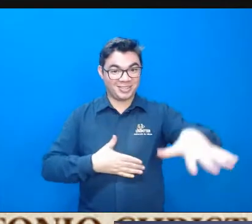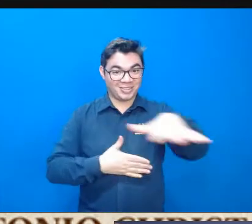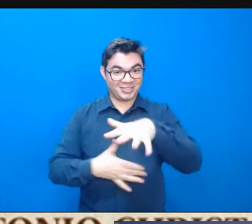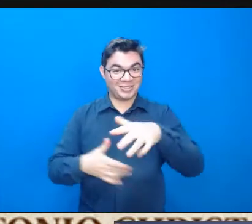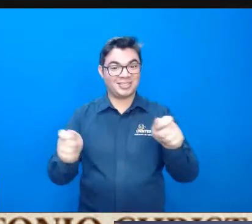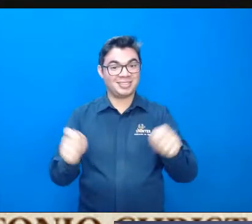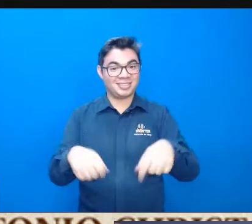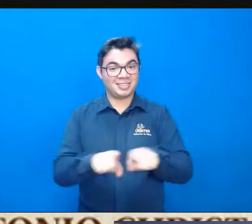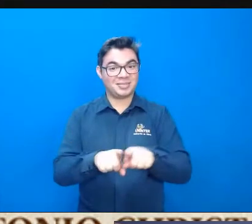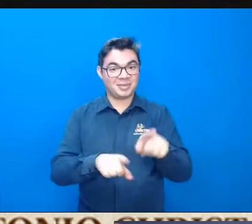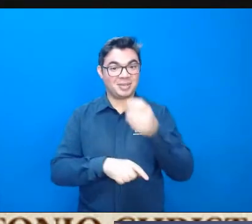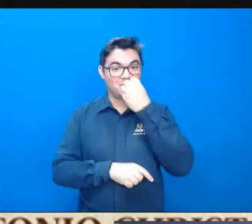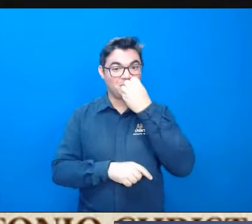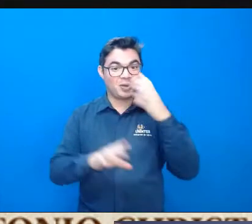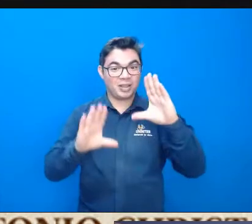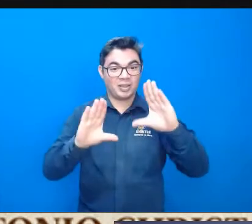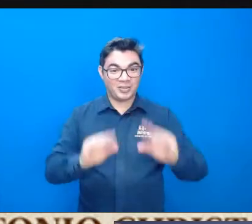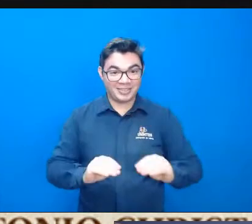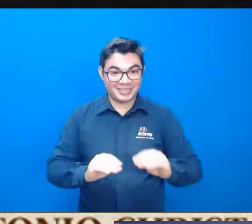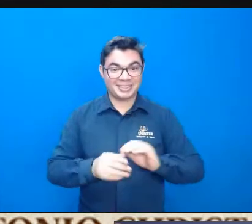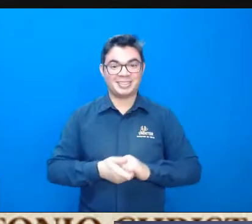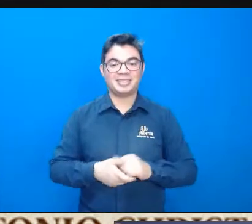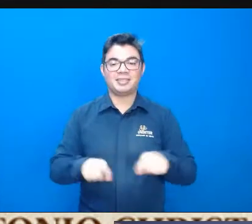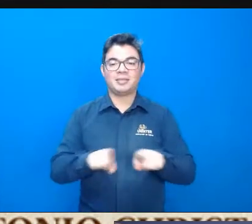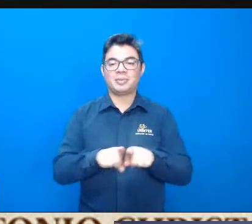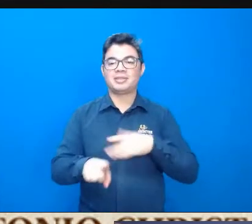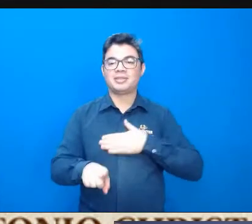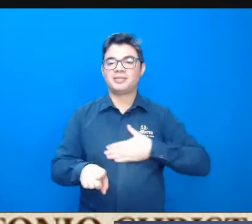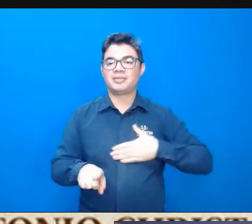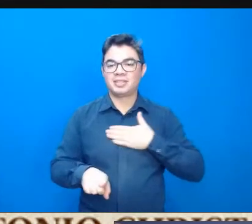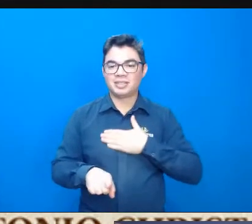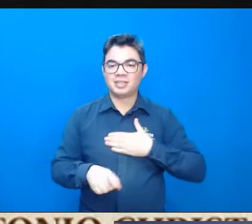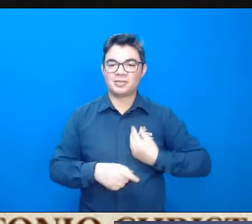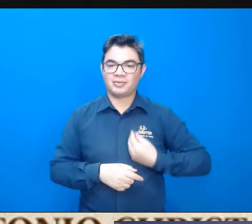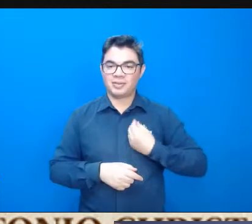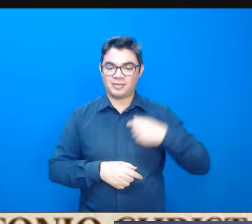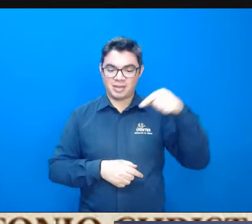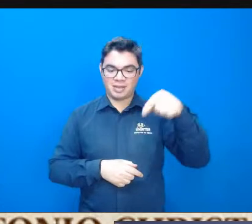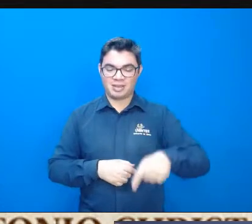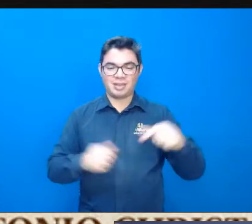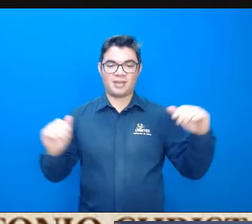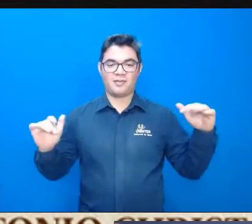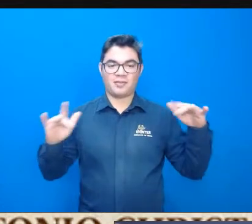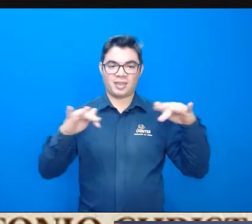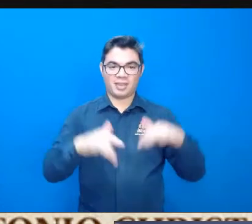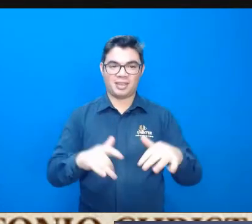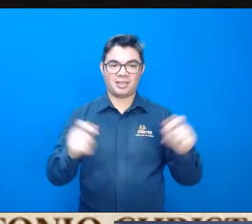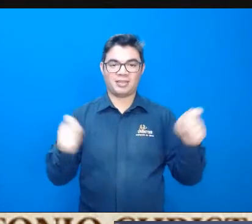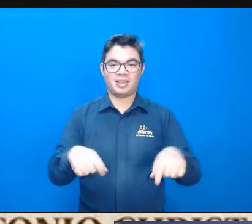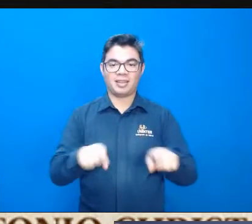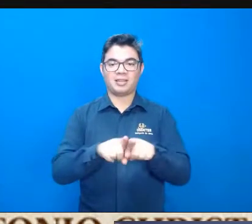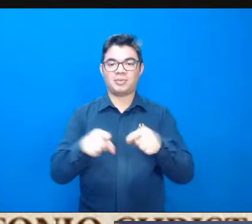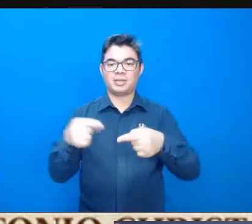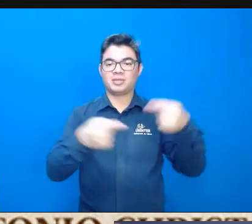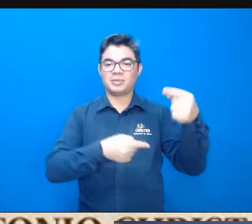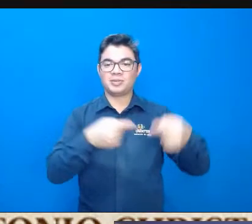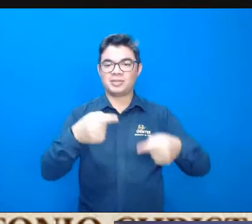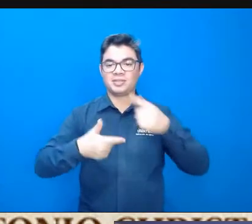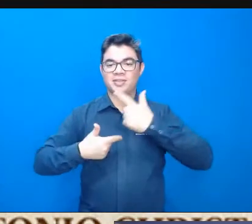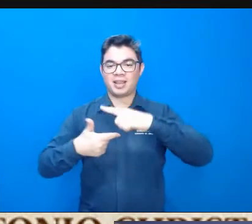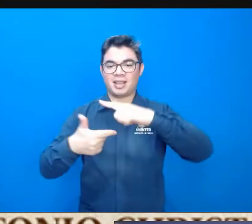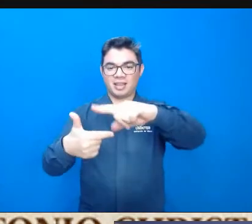uma boa noite é uma grande satisfação estar aqui participando do evento discutindo os clássicos das